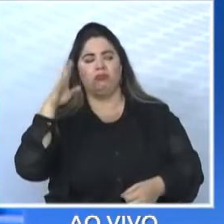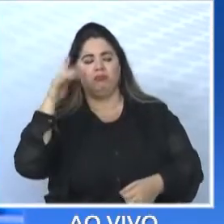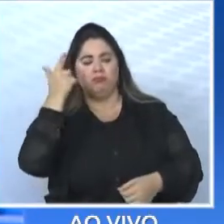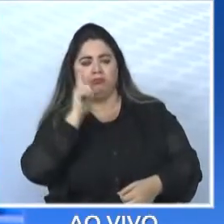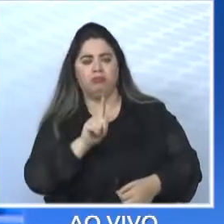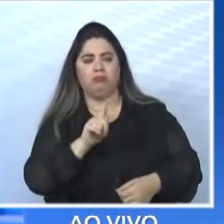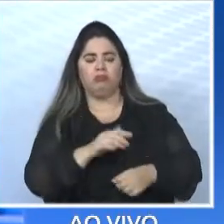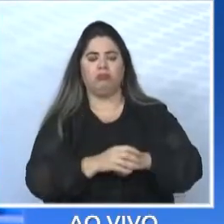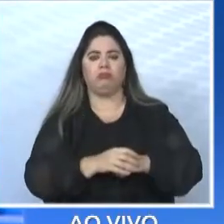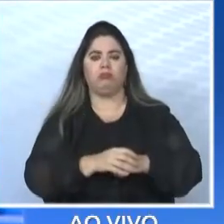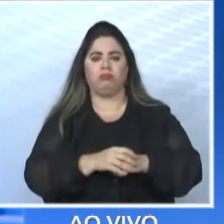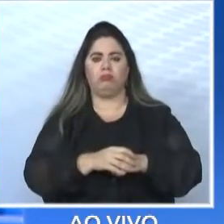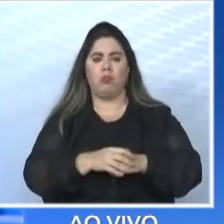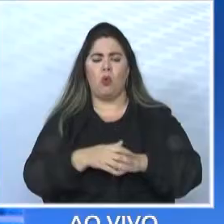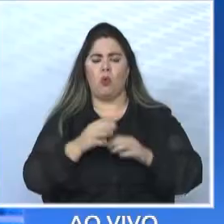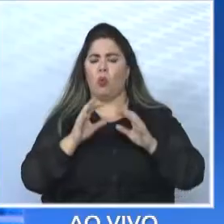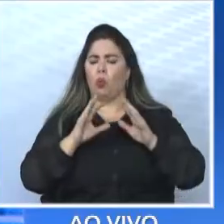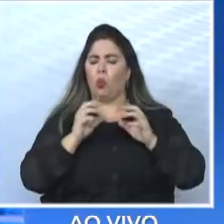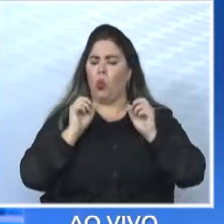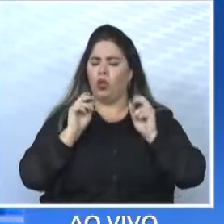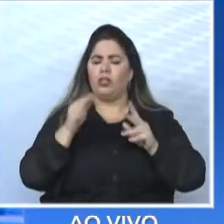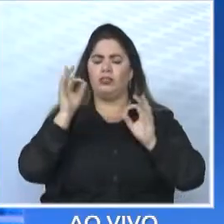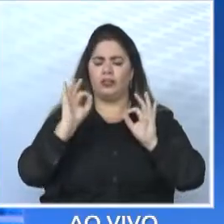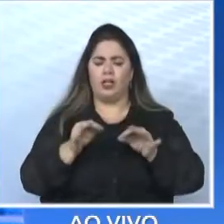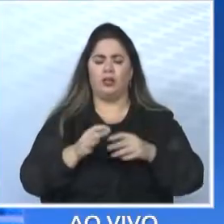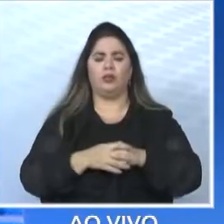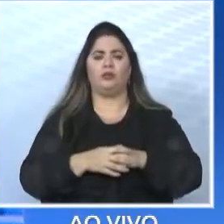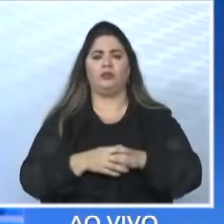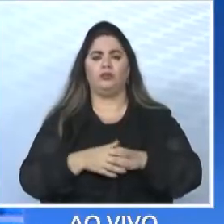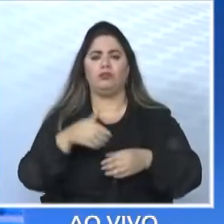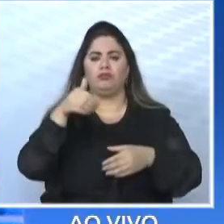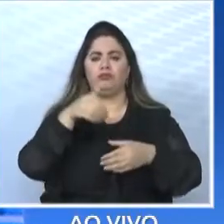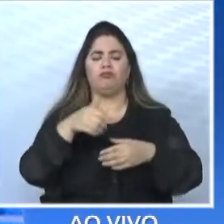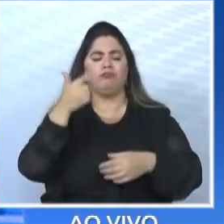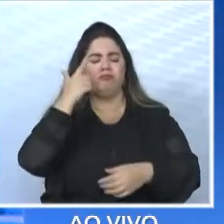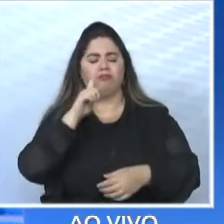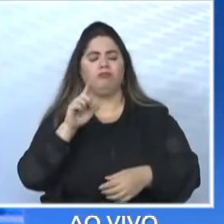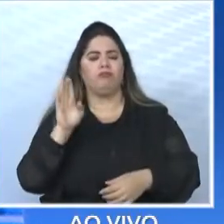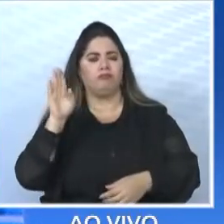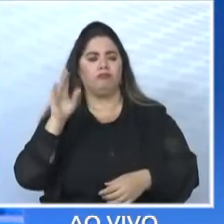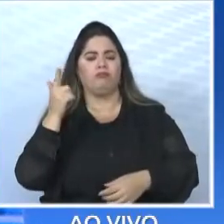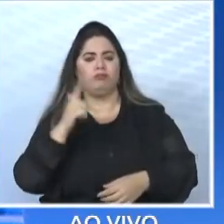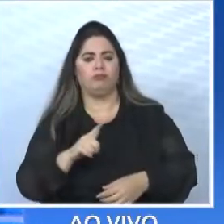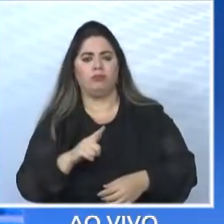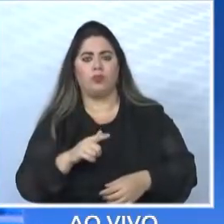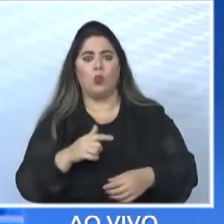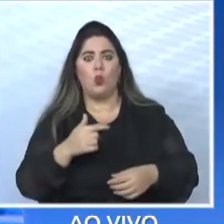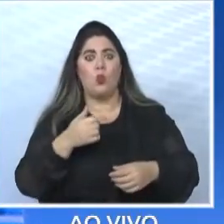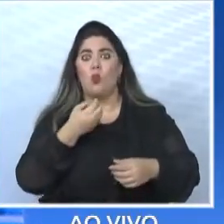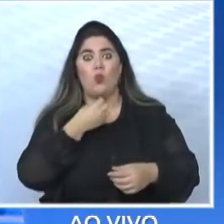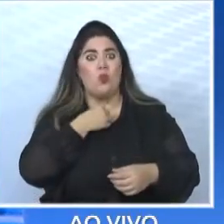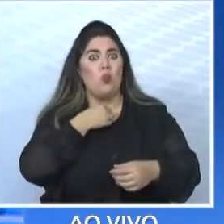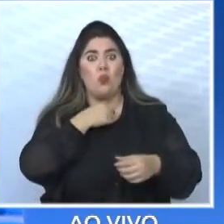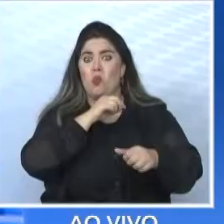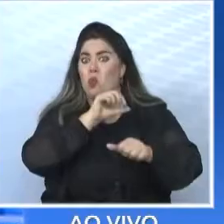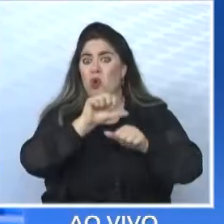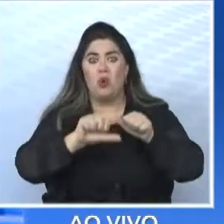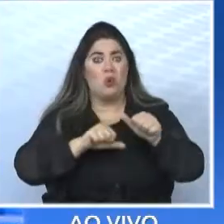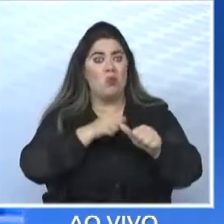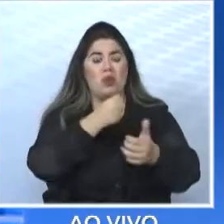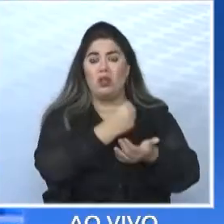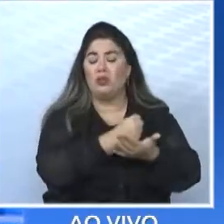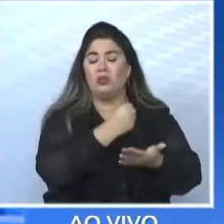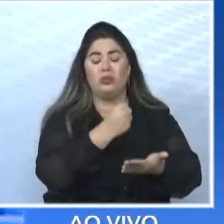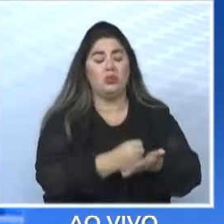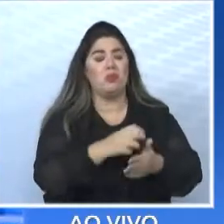Deu tudo certo, mais uma vez, reeleito, 8 anos. Eu ainda não vou mexer no contrato, olha que absurdo. Muito tempo. E aí o que acontece?